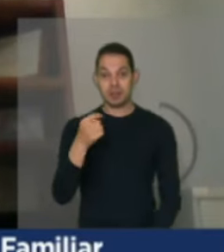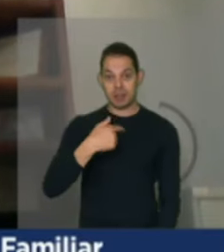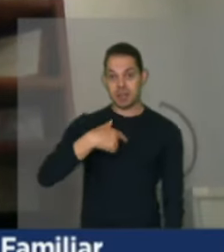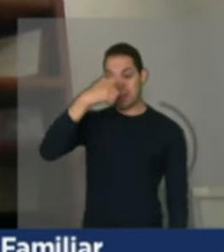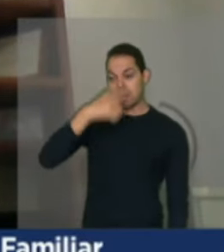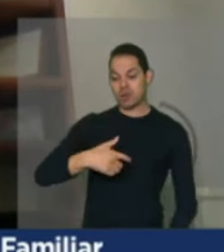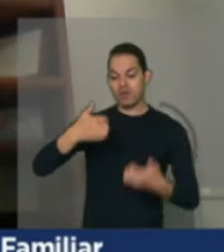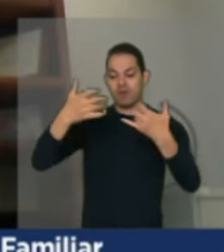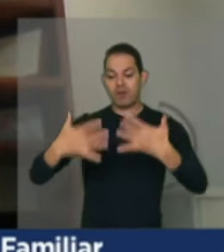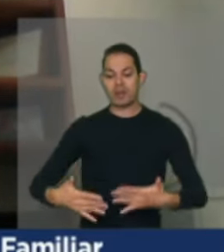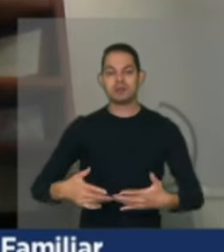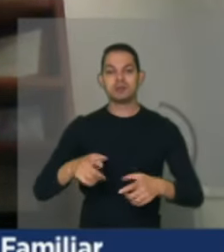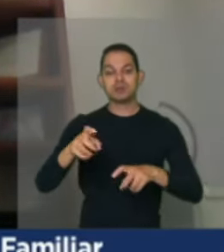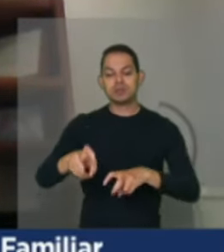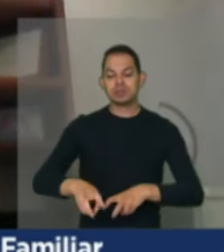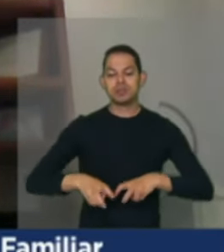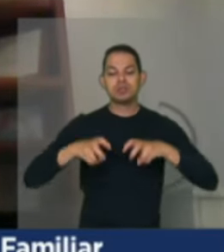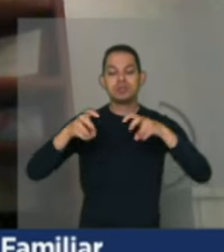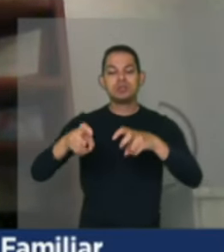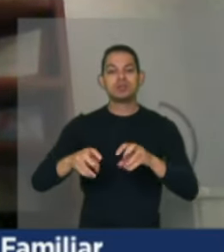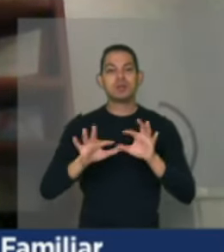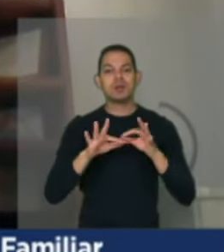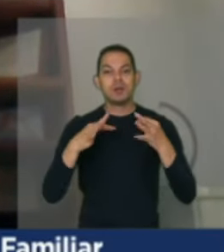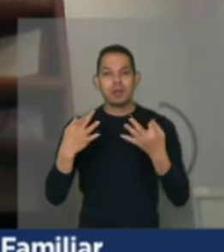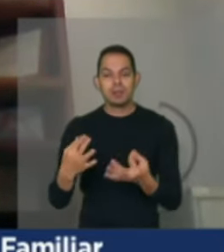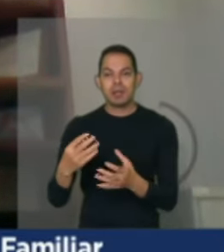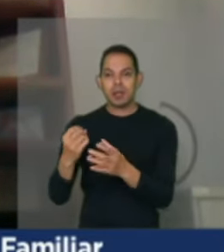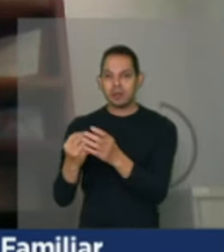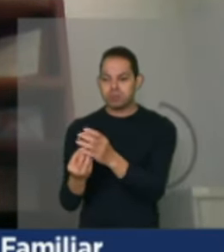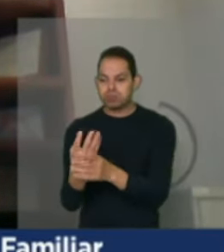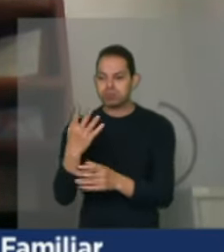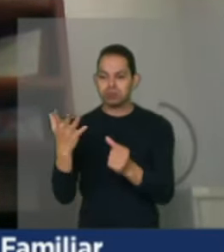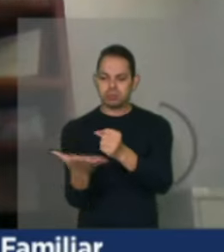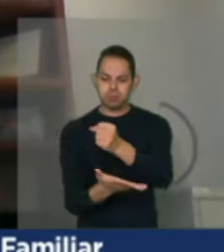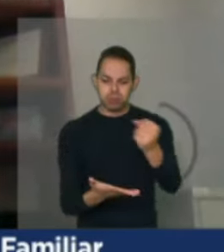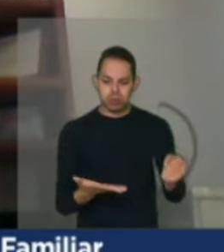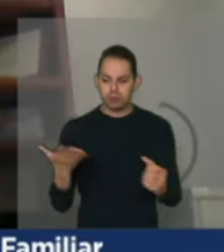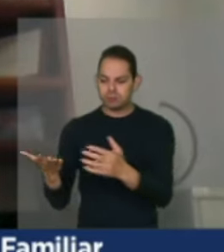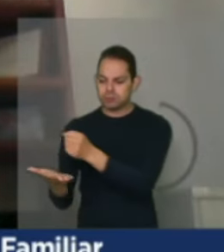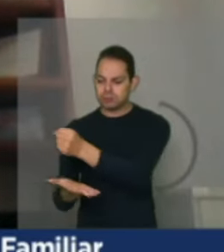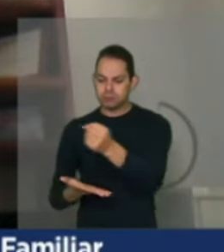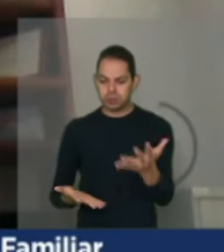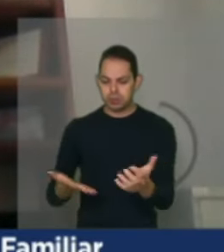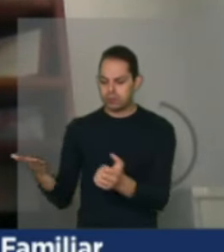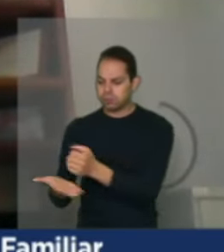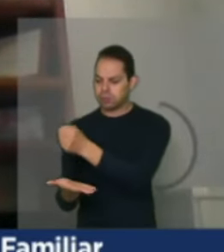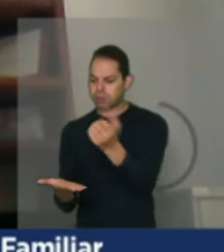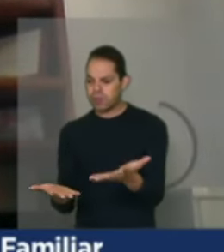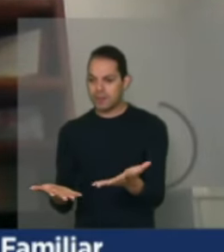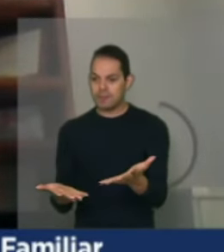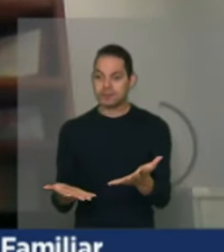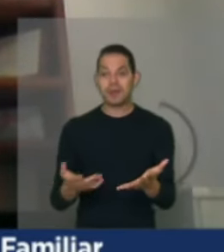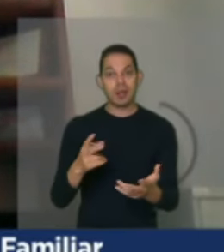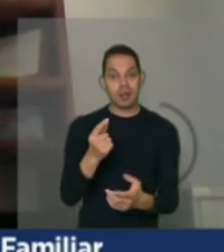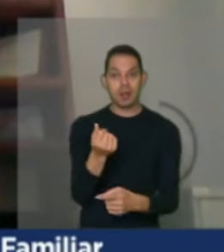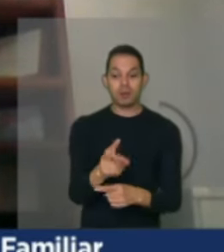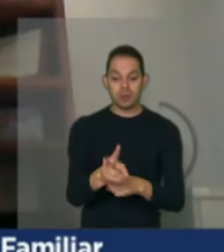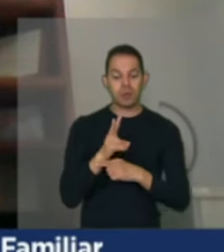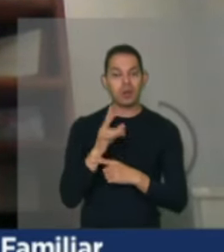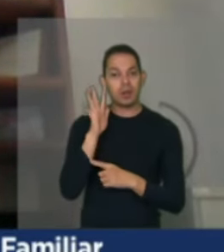uma agricultura familiar extrativista, é uma maneira de pensar o crédito. Se eu estou falando de uma agricultura familiar